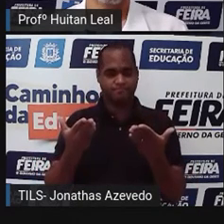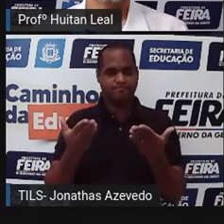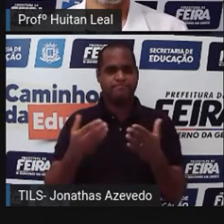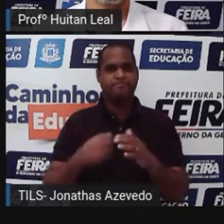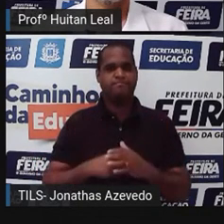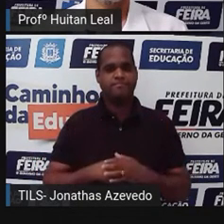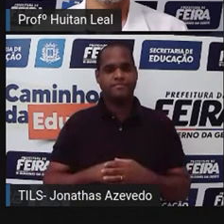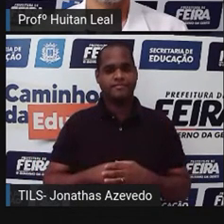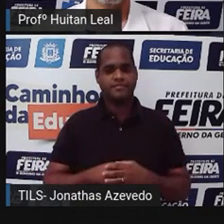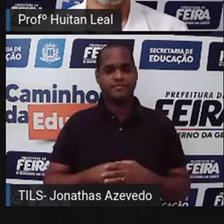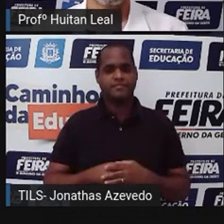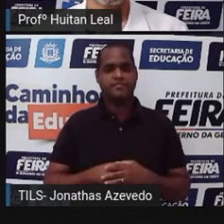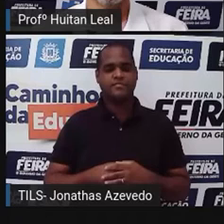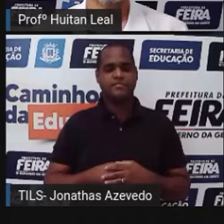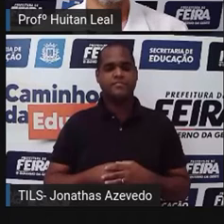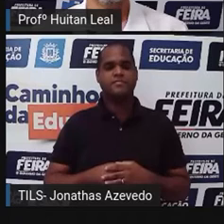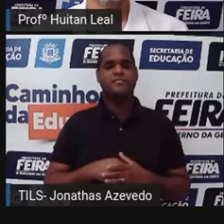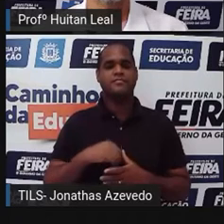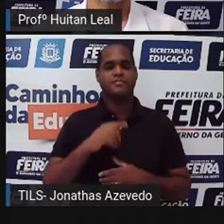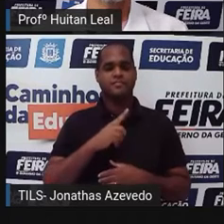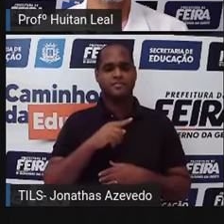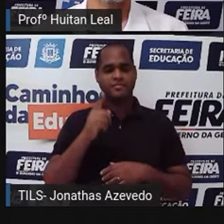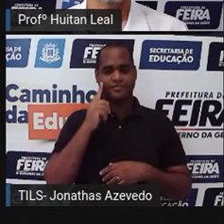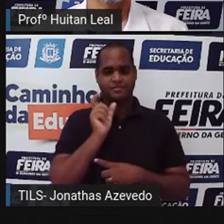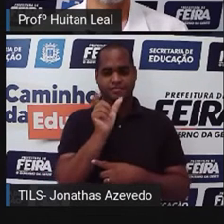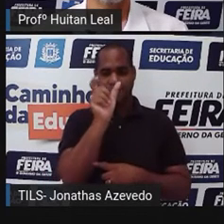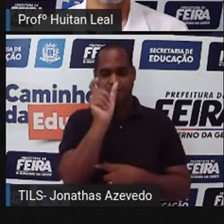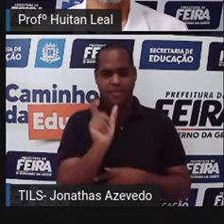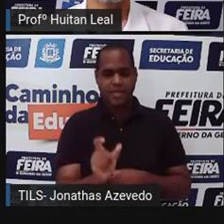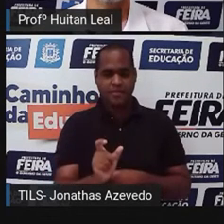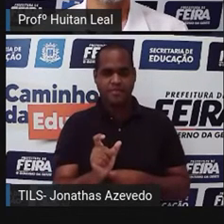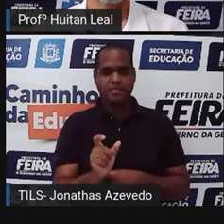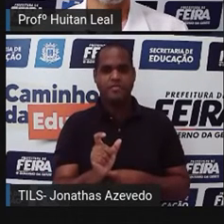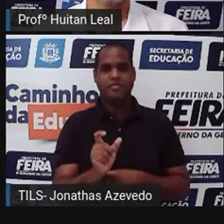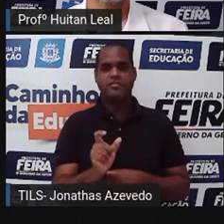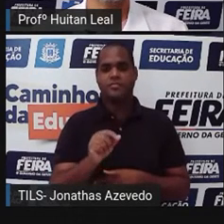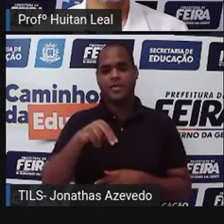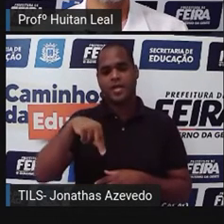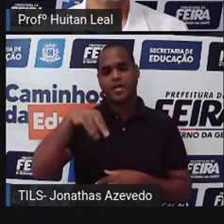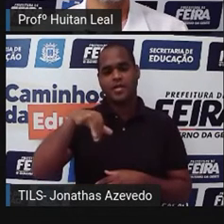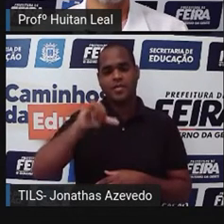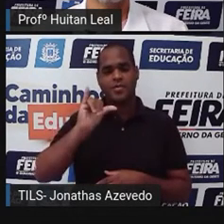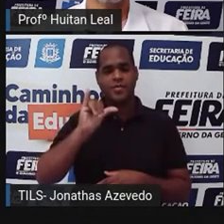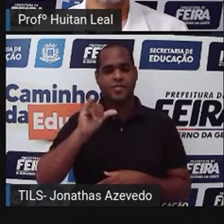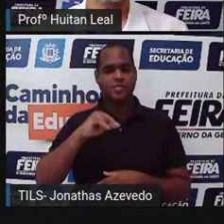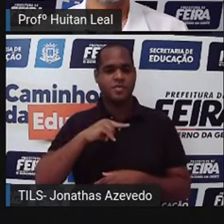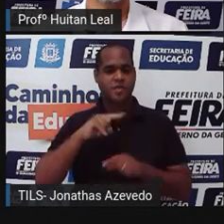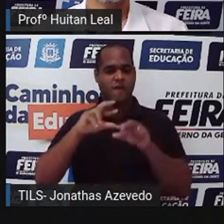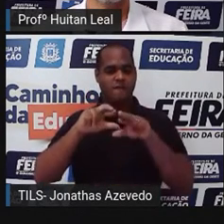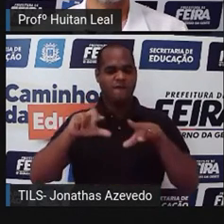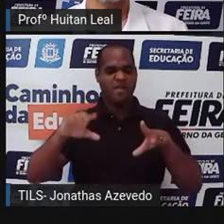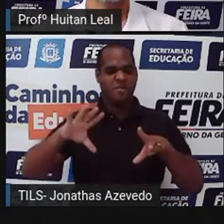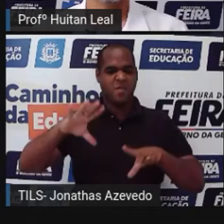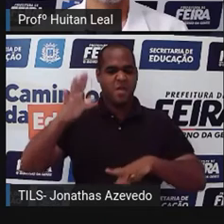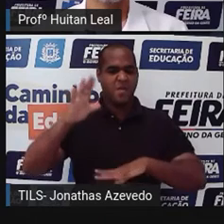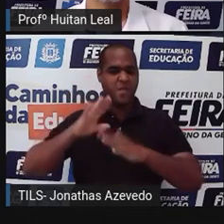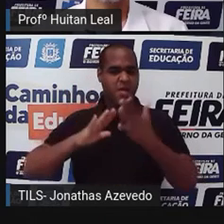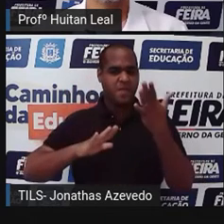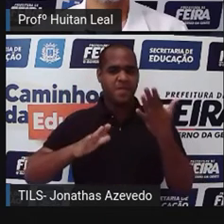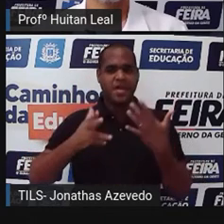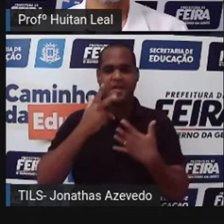a parte, o primeiro parágrafo, Nova York, pandemônio satânico de Kenton